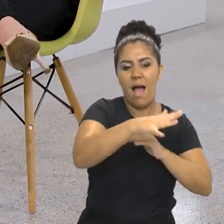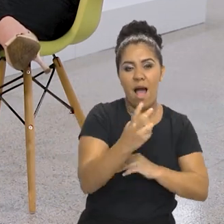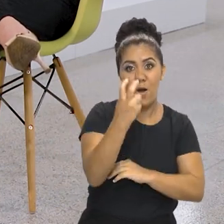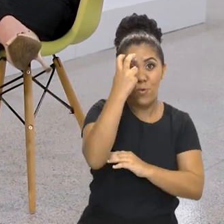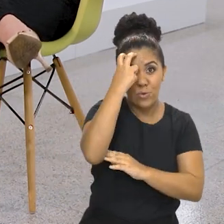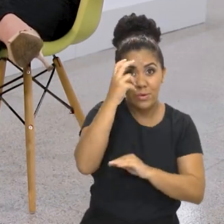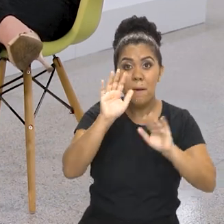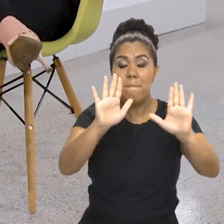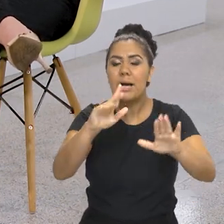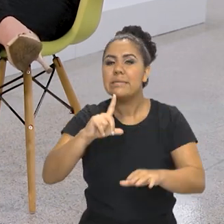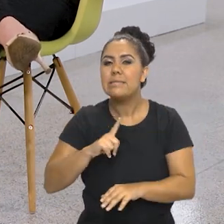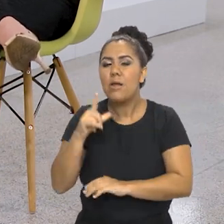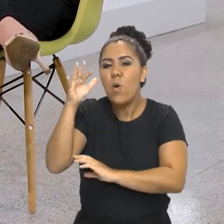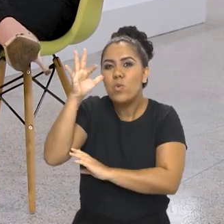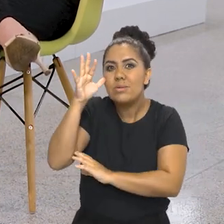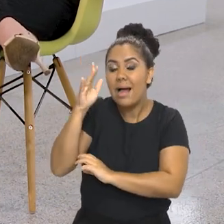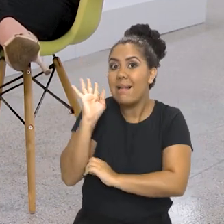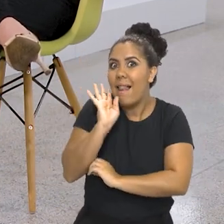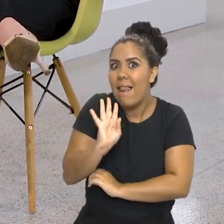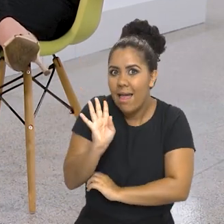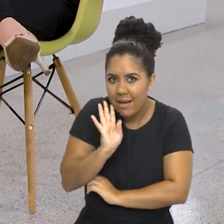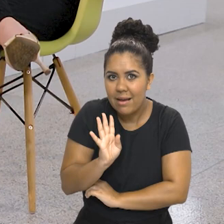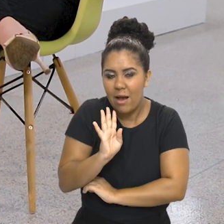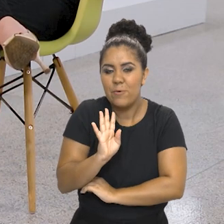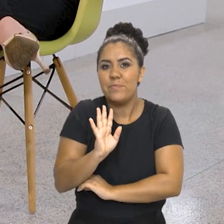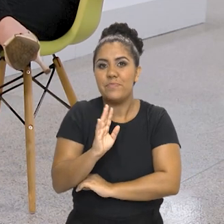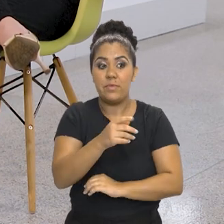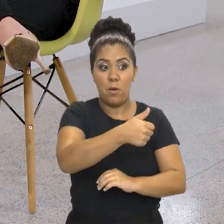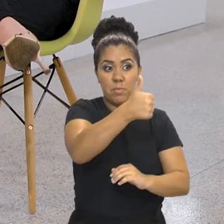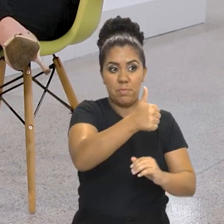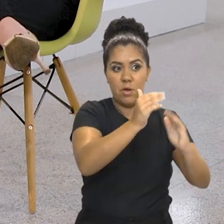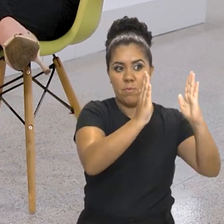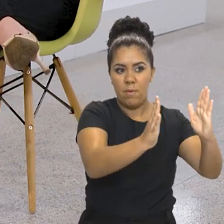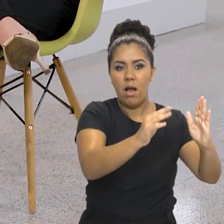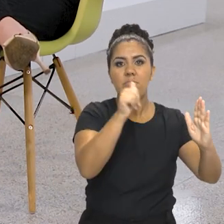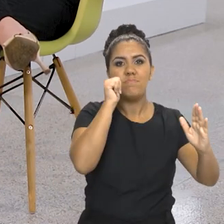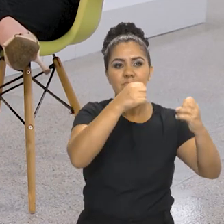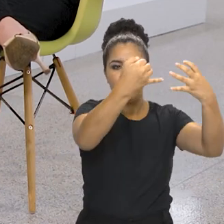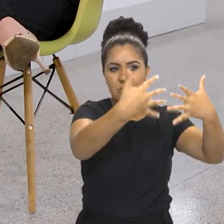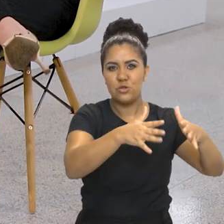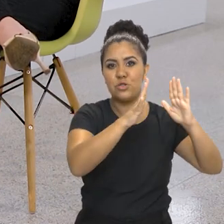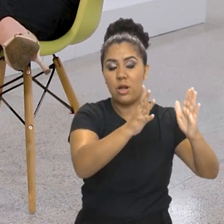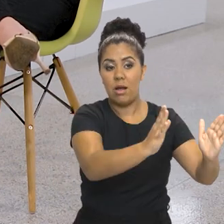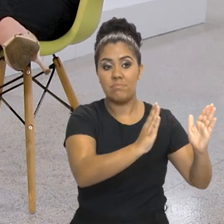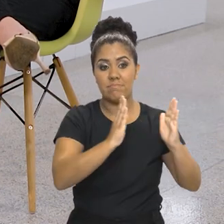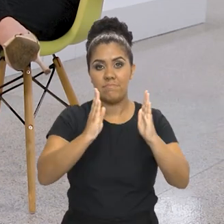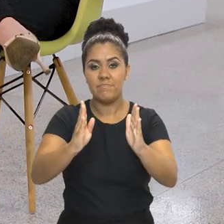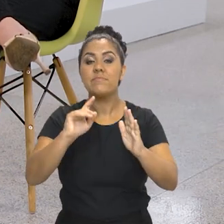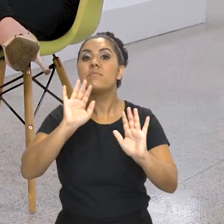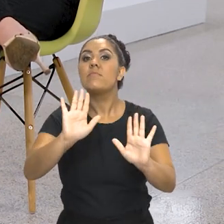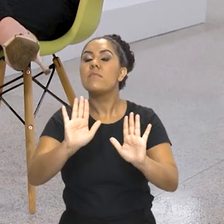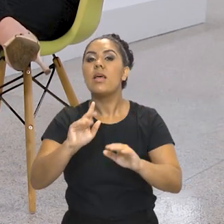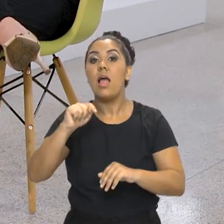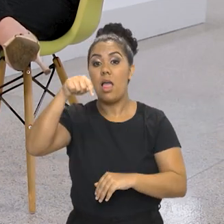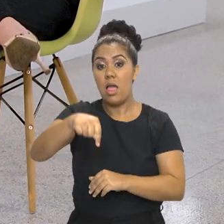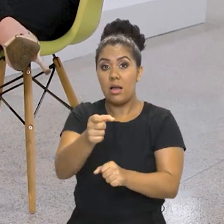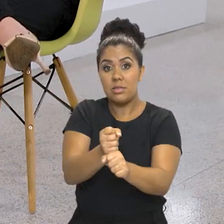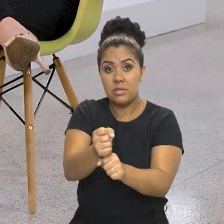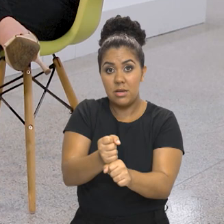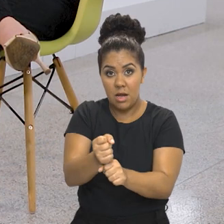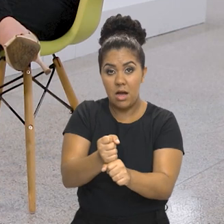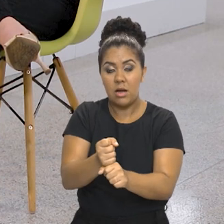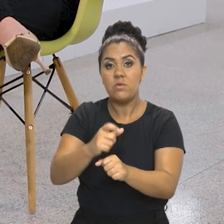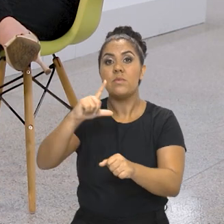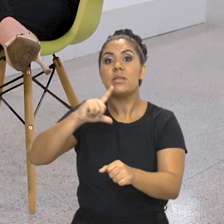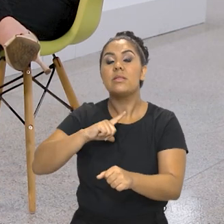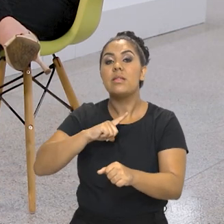E tem uma novidade muito legal, a Fernanda explicou no bloco anterior a temática pra gente e esse ano, em uma das cidades do Brasil,